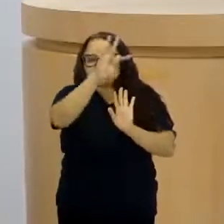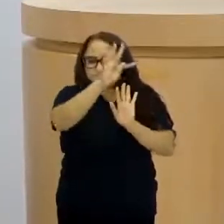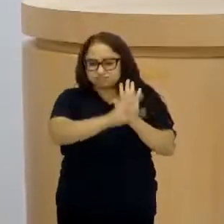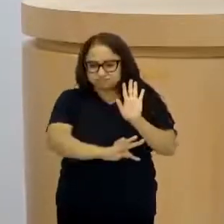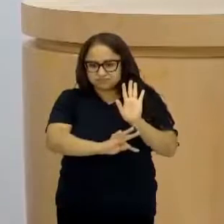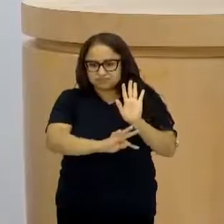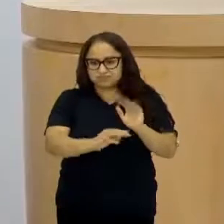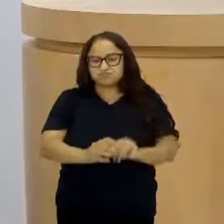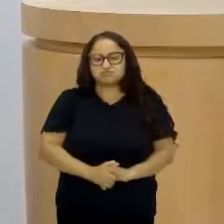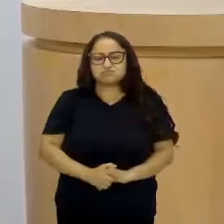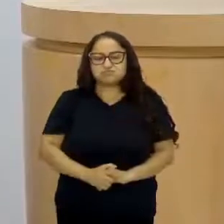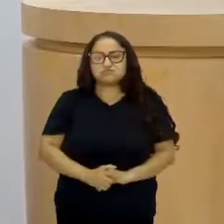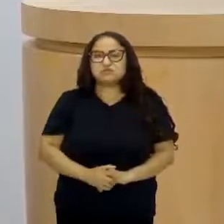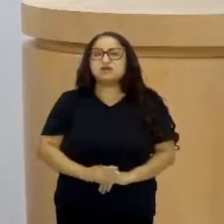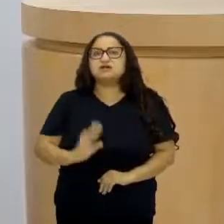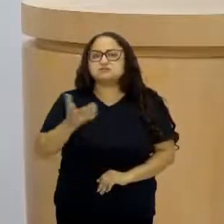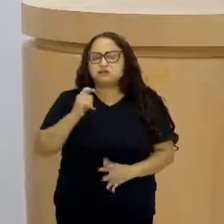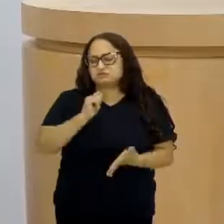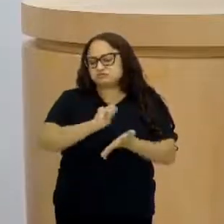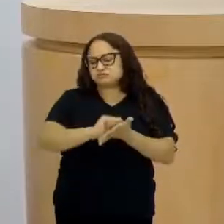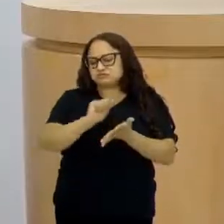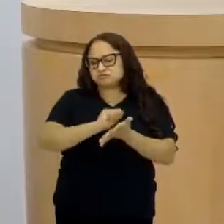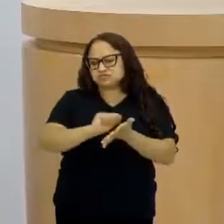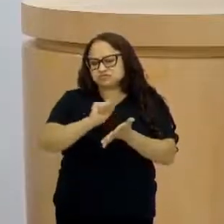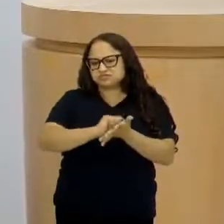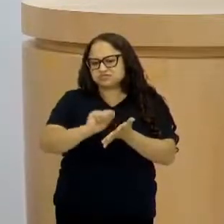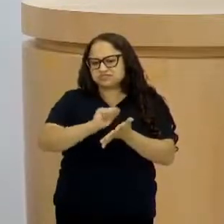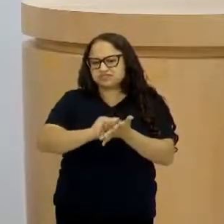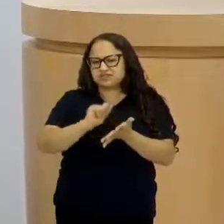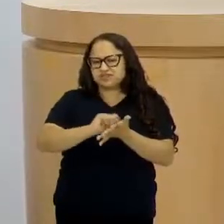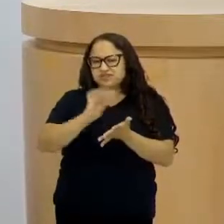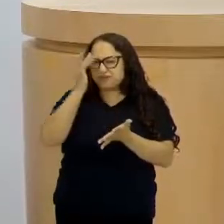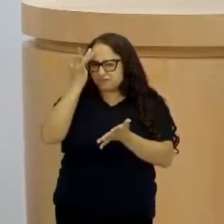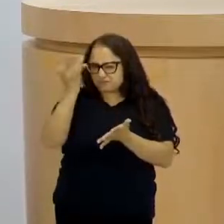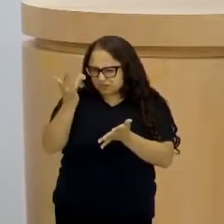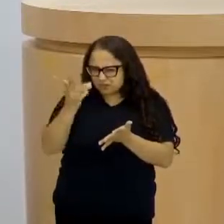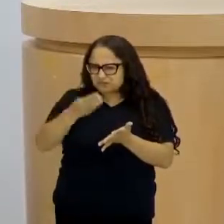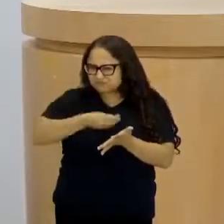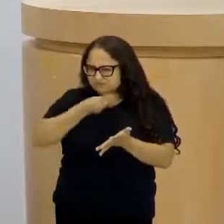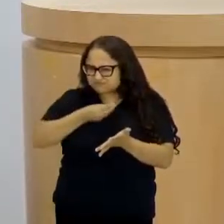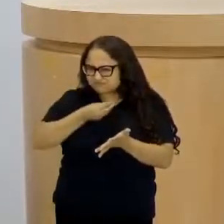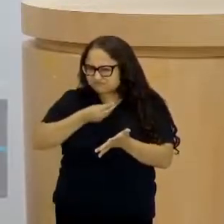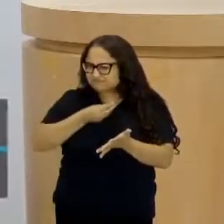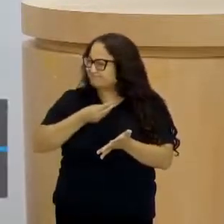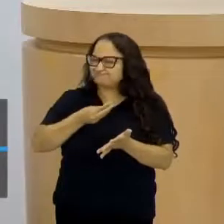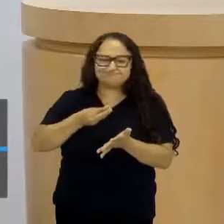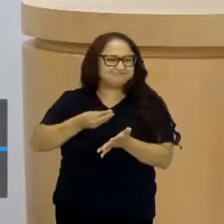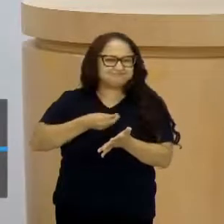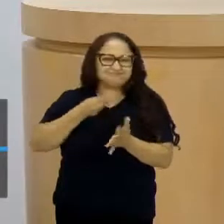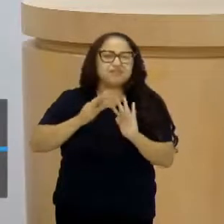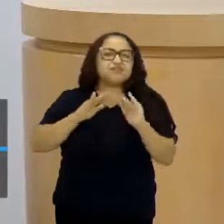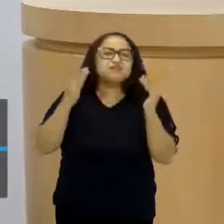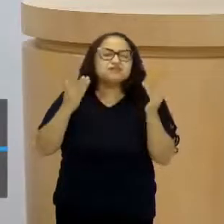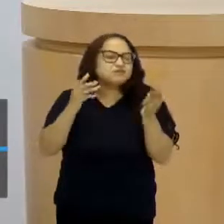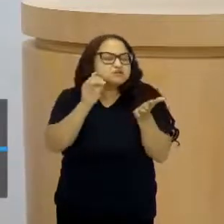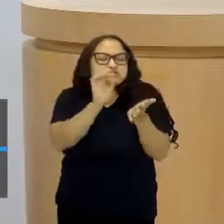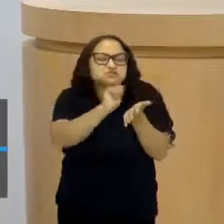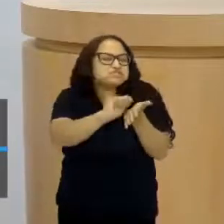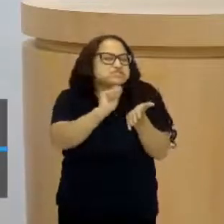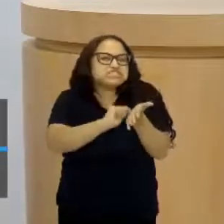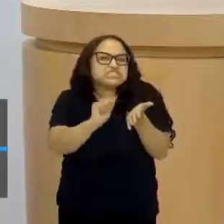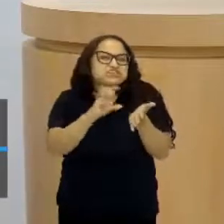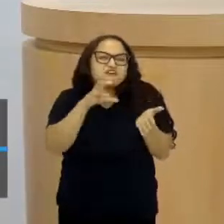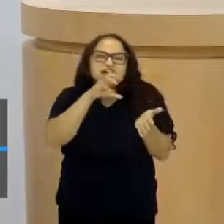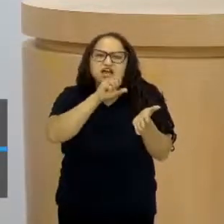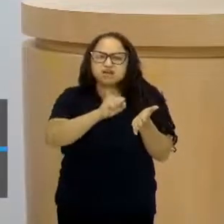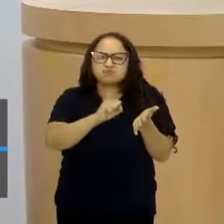catar lá e começar a escrever como se não houvesse amanhã, vou falar sobre o quê? Coloca. Qual o